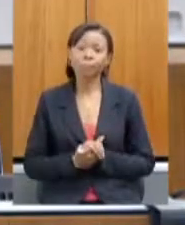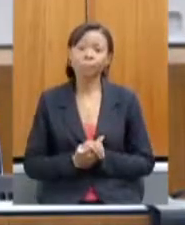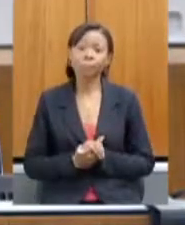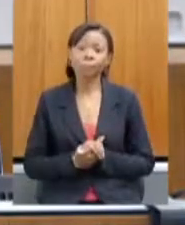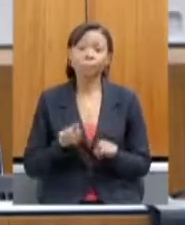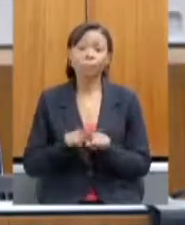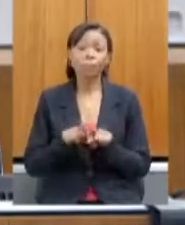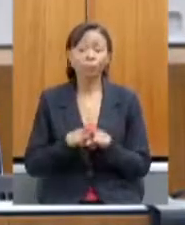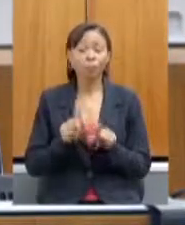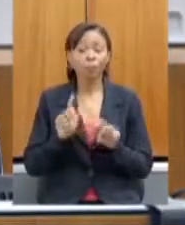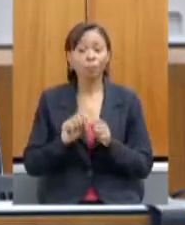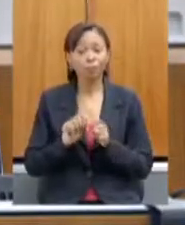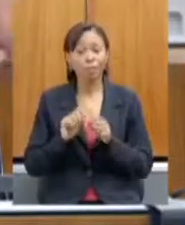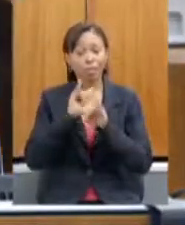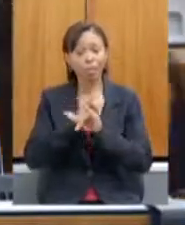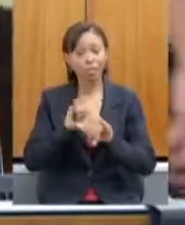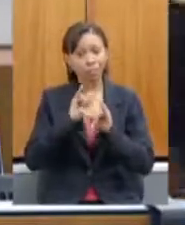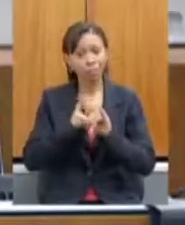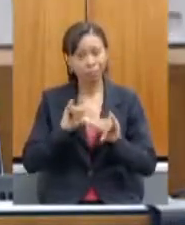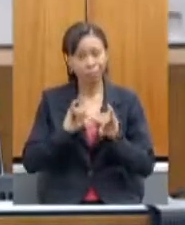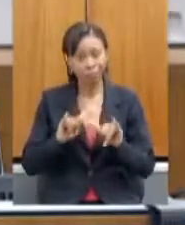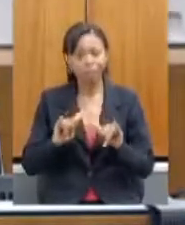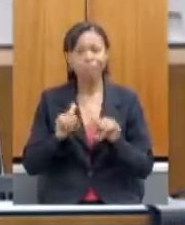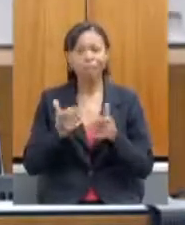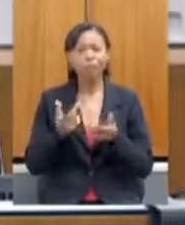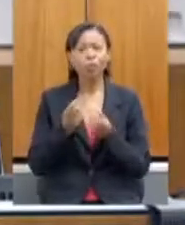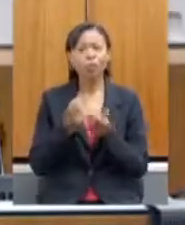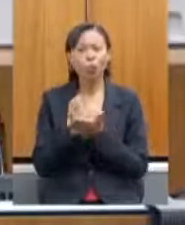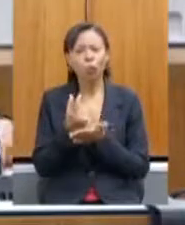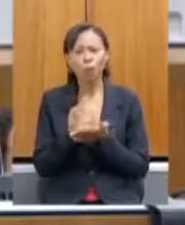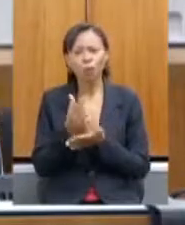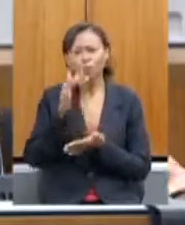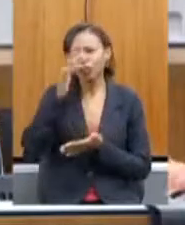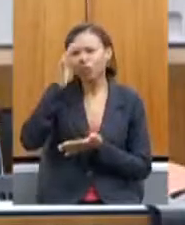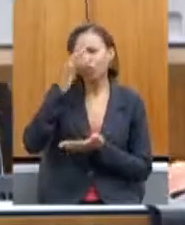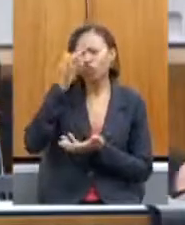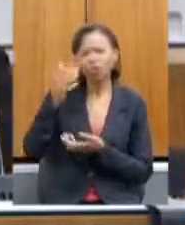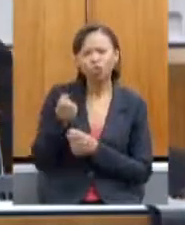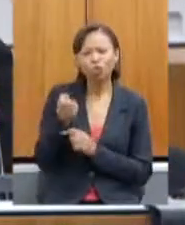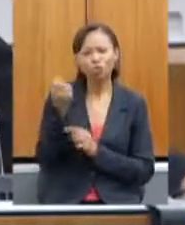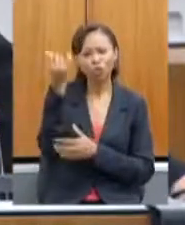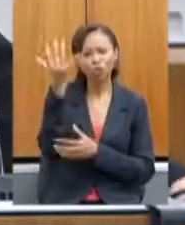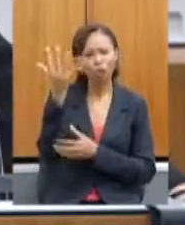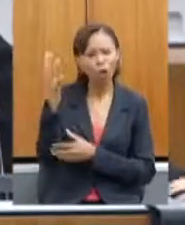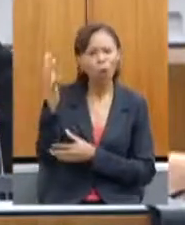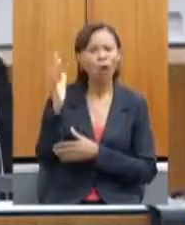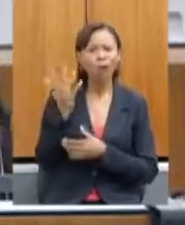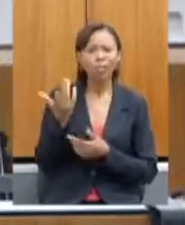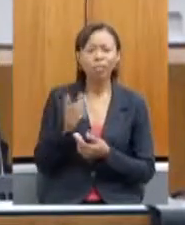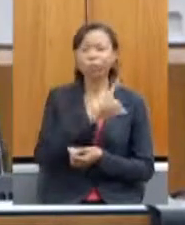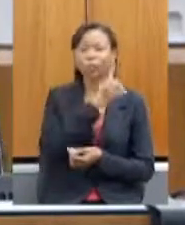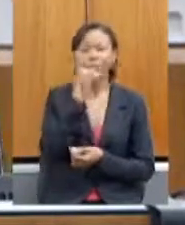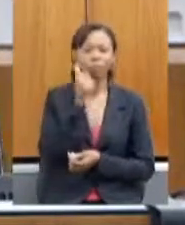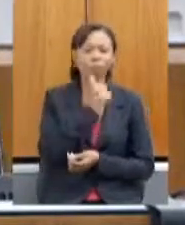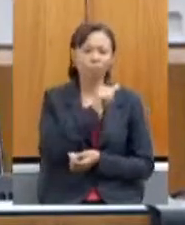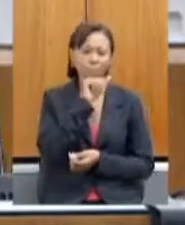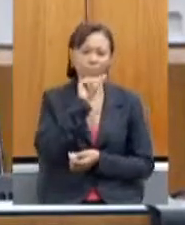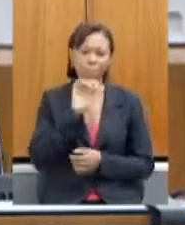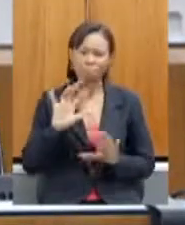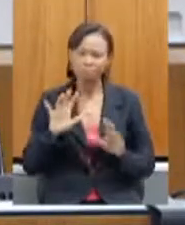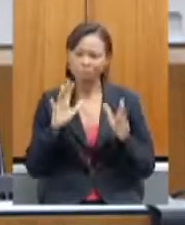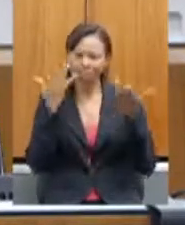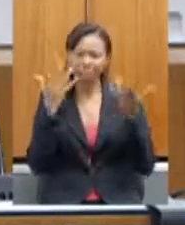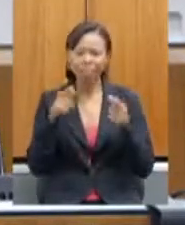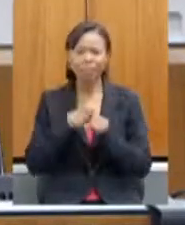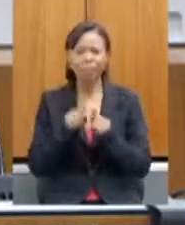de incentivo à compra de flores para o Dia das Mães, Dia dos Namorados. Essa campanha foi um sucesso e nós recebemos agradecimentos de